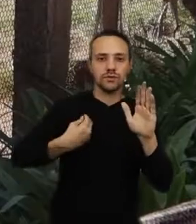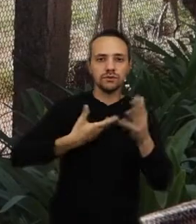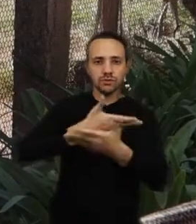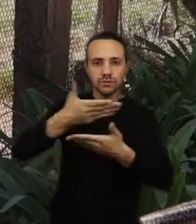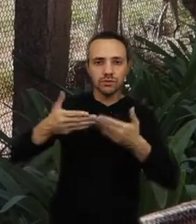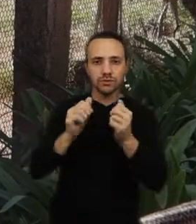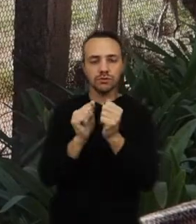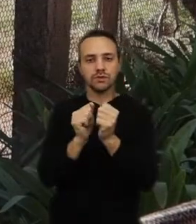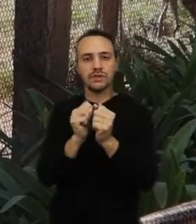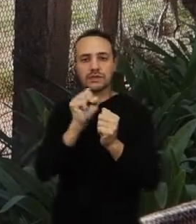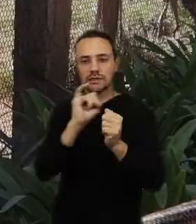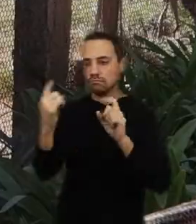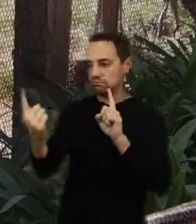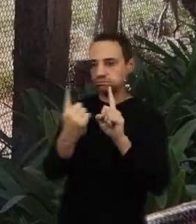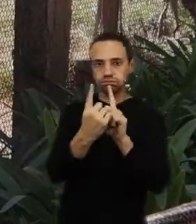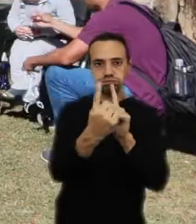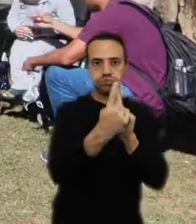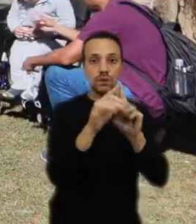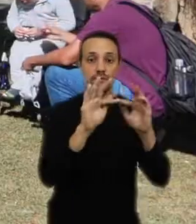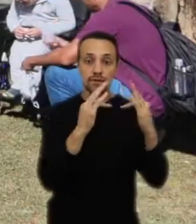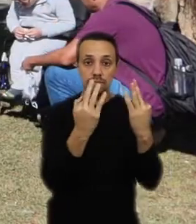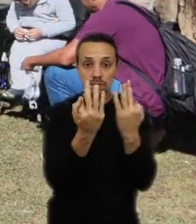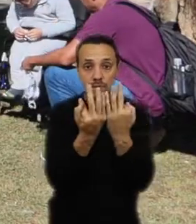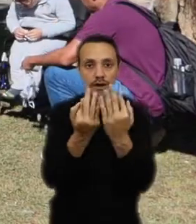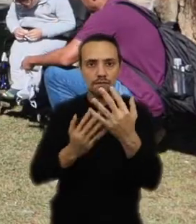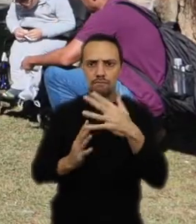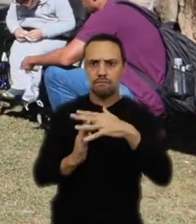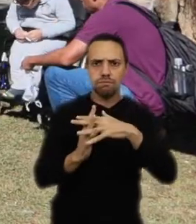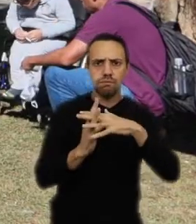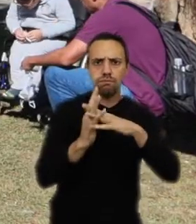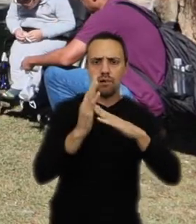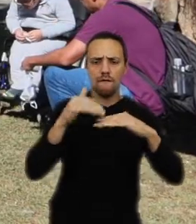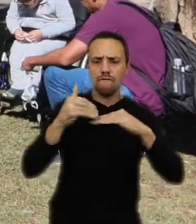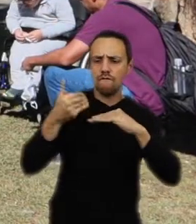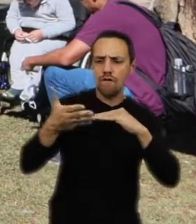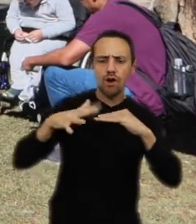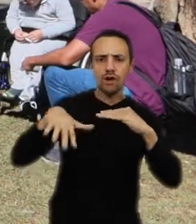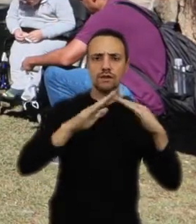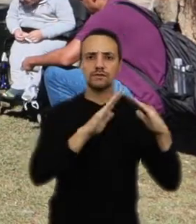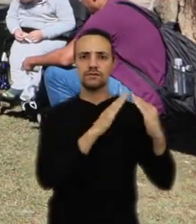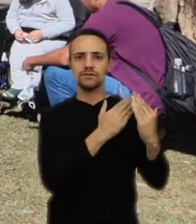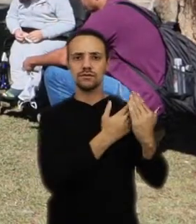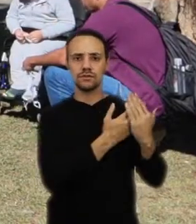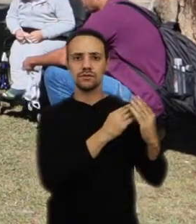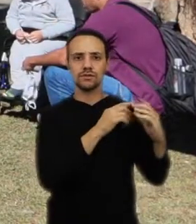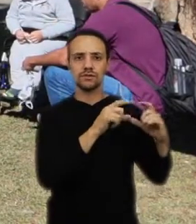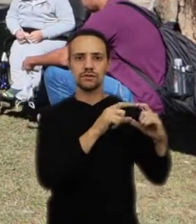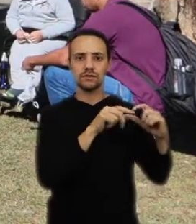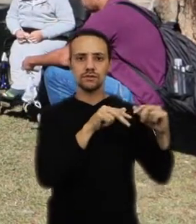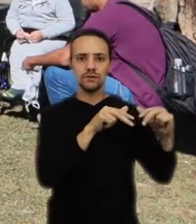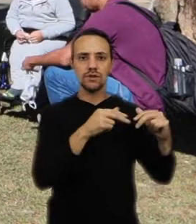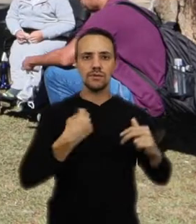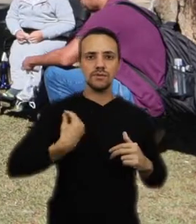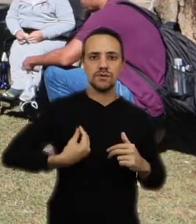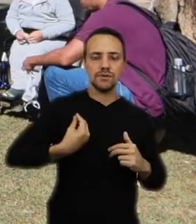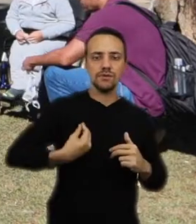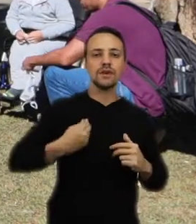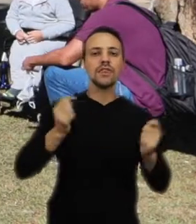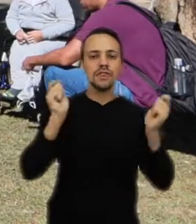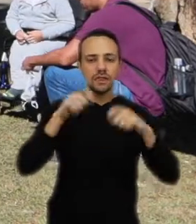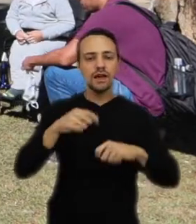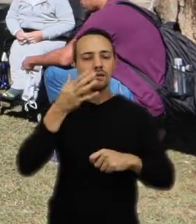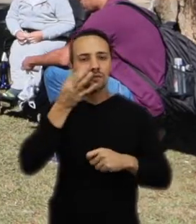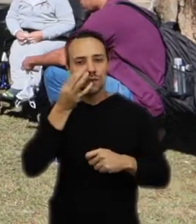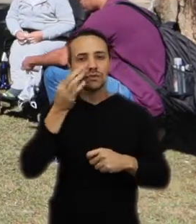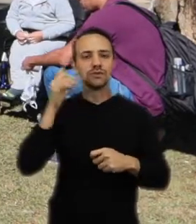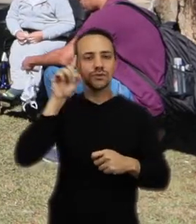levar os nossos pacientes e seus familiares para além dos muros da instituição prova todo o trabalho que a gente efetiva no nosso dia